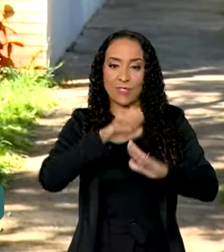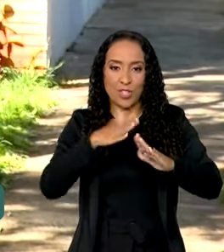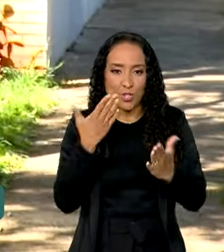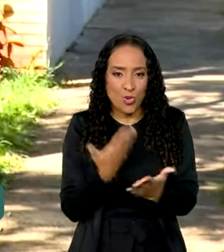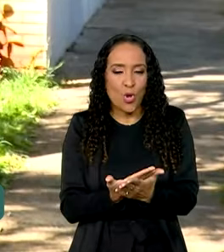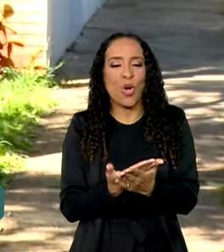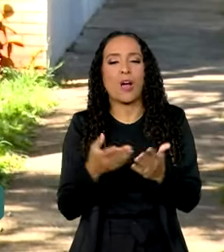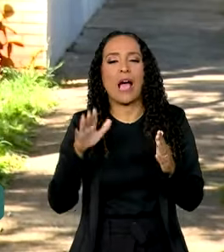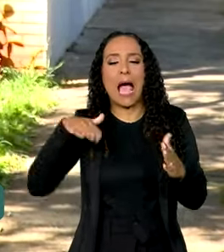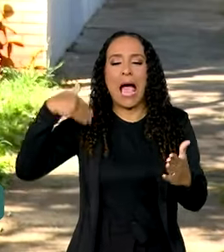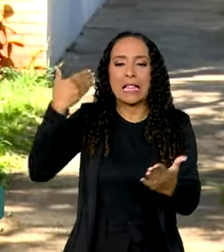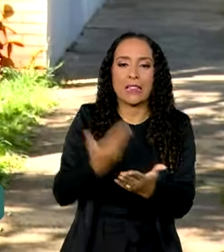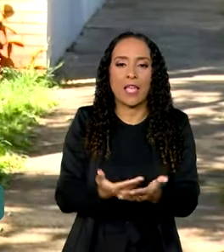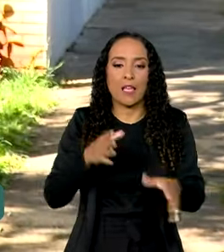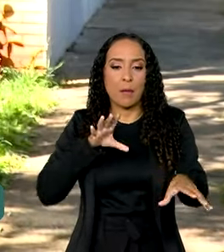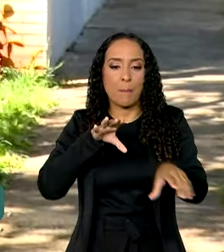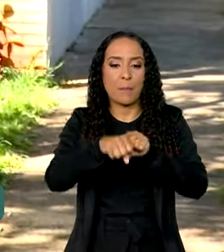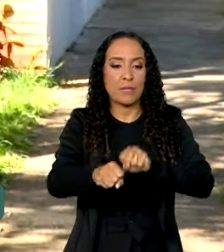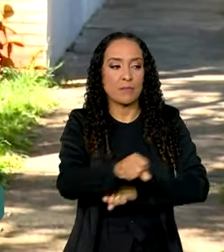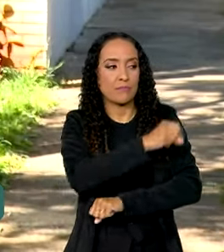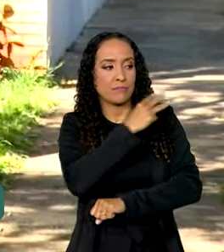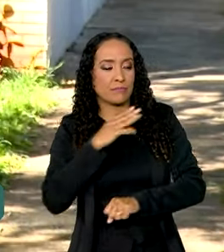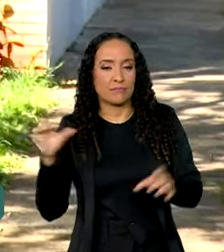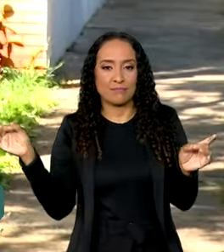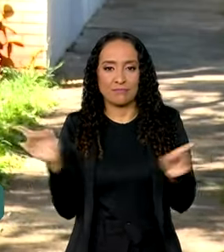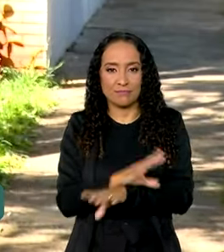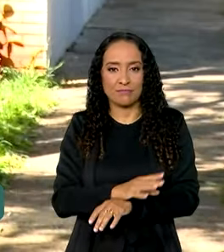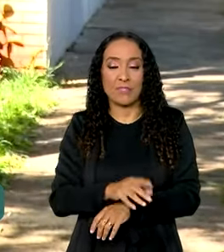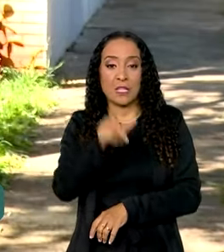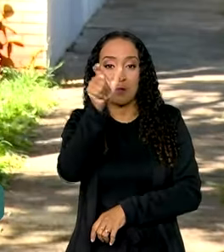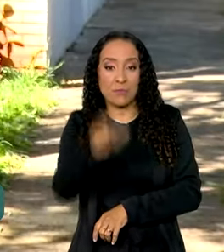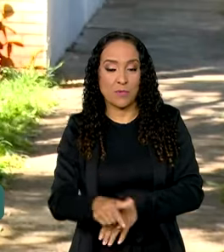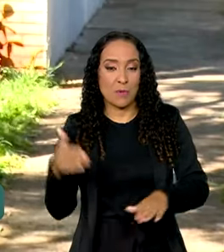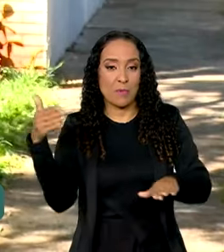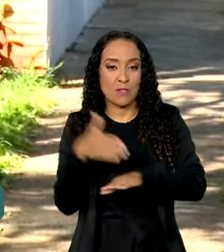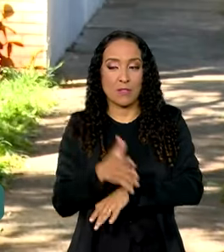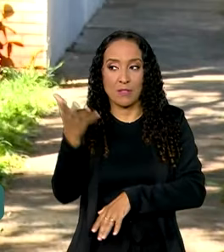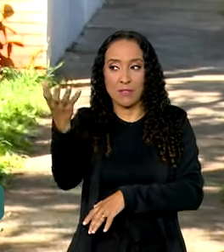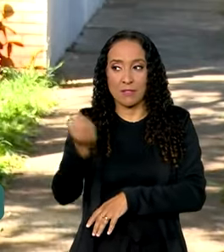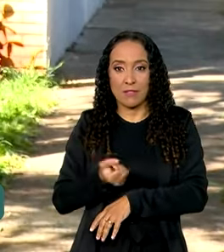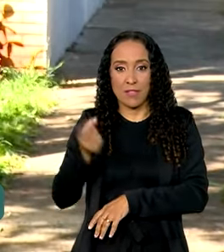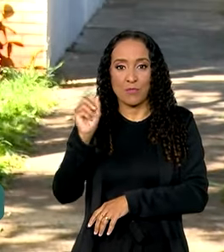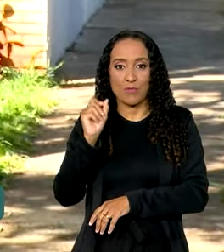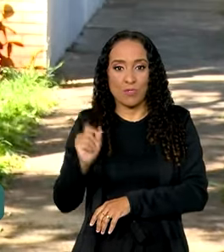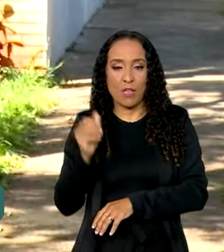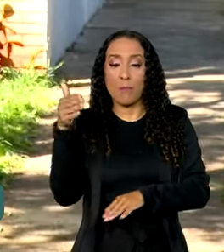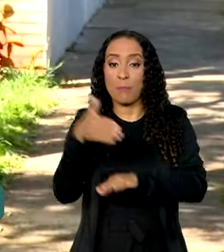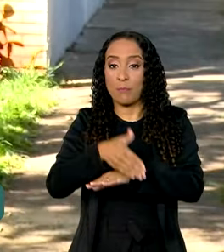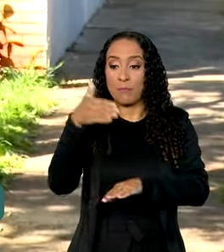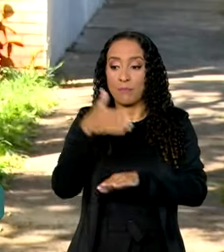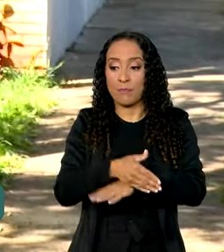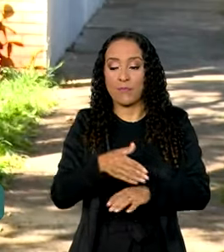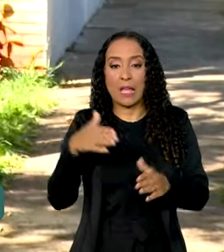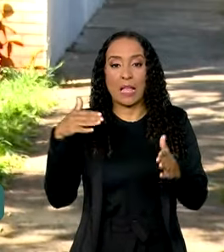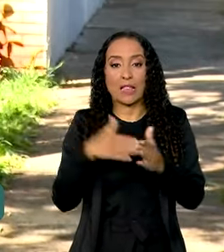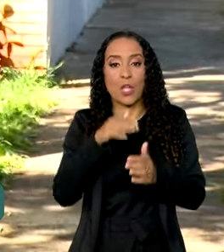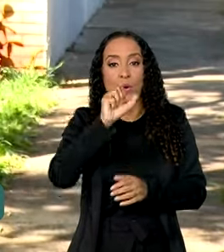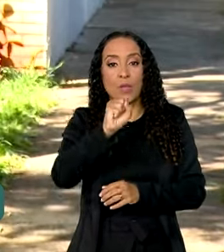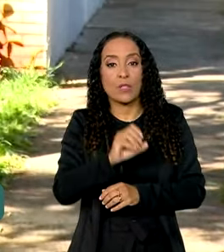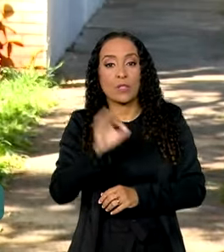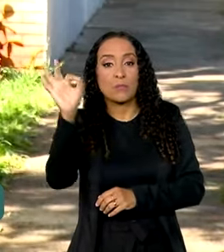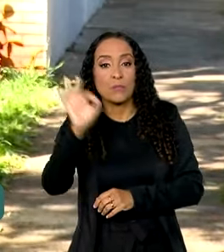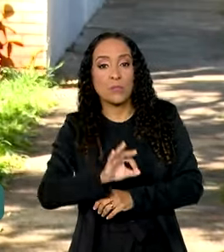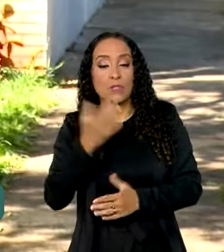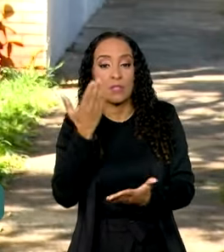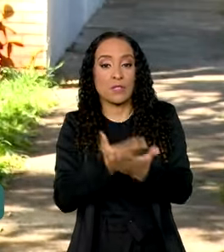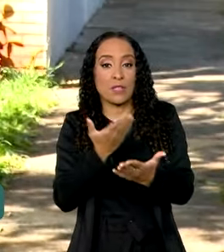escola até a conclusão dos estudos. Os participantes recebem o benefício por frequência de, no mínimo, 80%